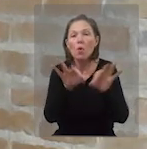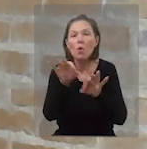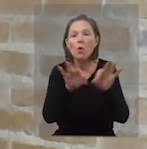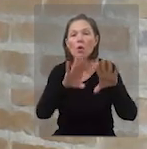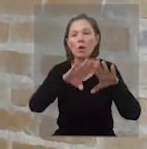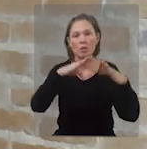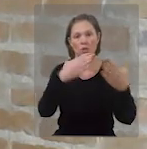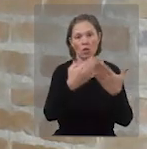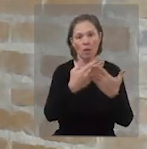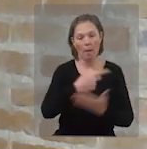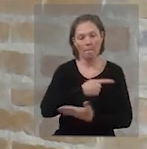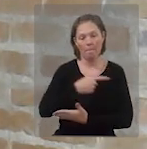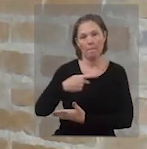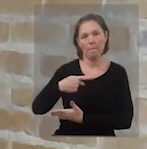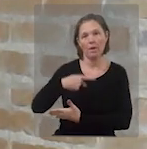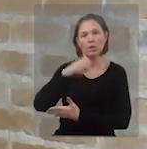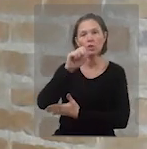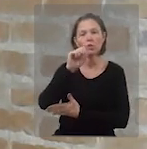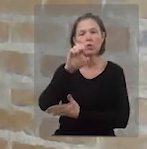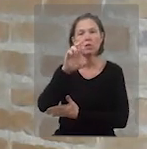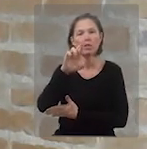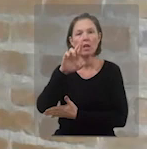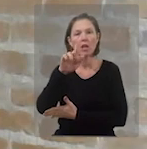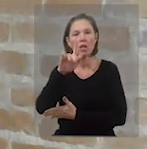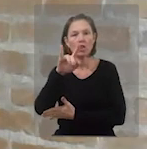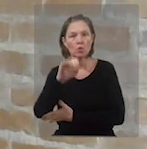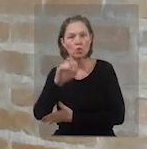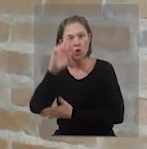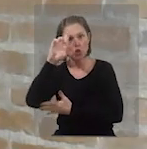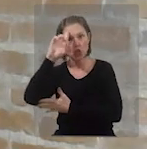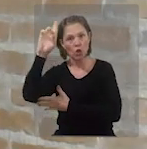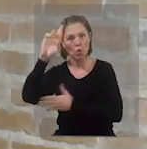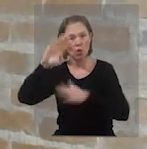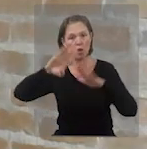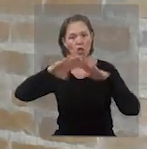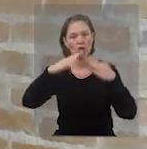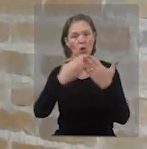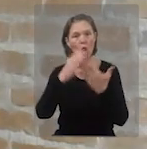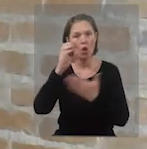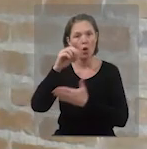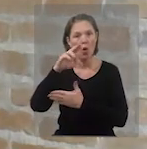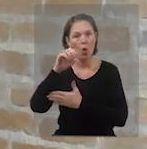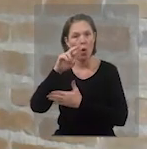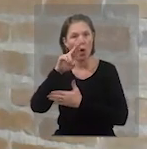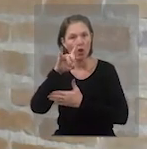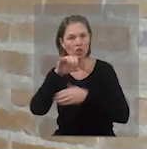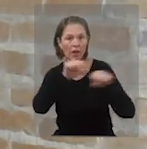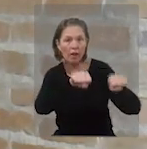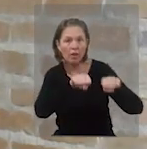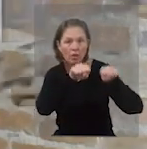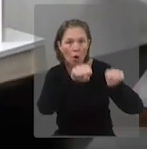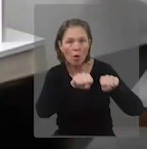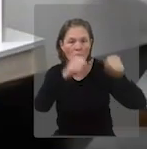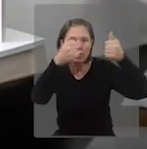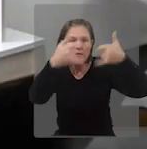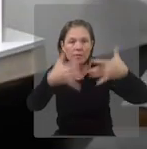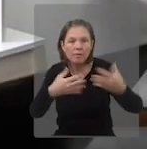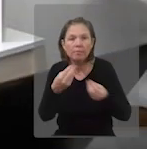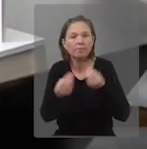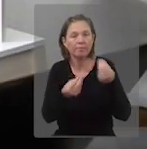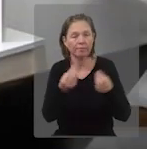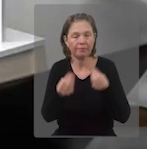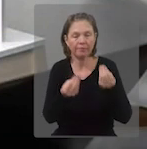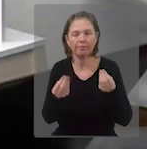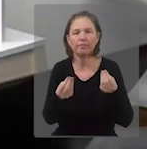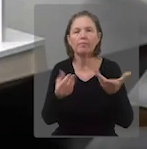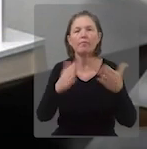escolar. O pastor Sérgio Lutz, diretor do Colégio Concórdia de Canoas, fala aí sobre os pilares da gestão escolar. A